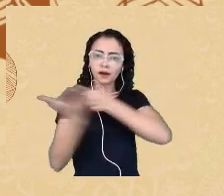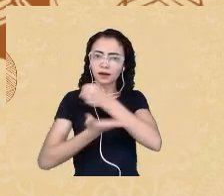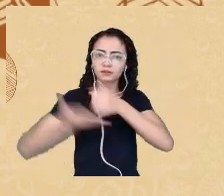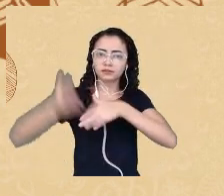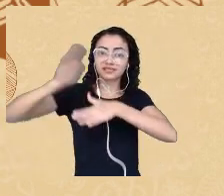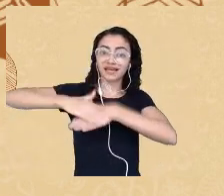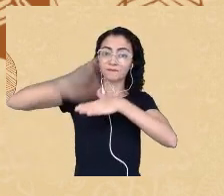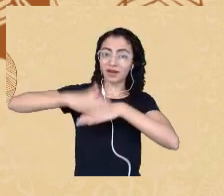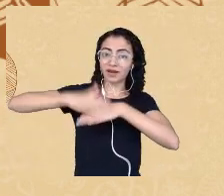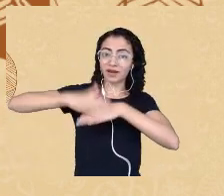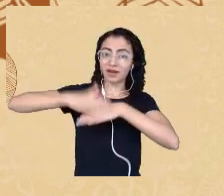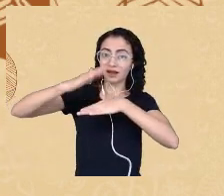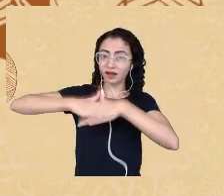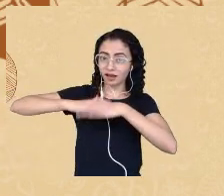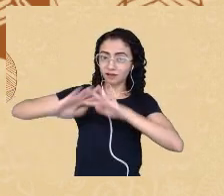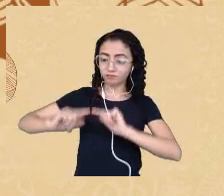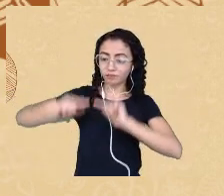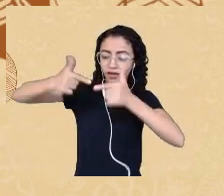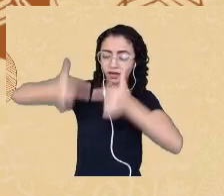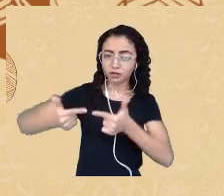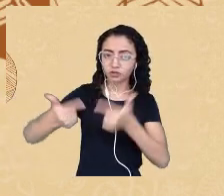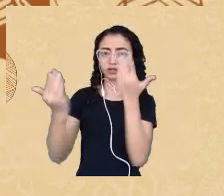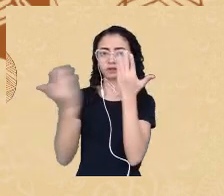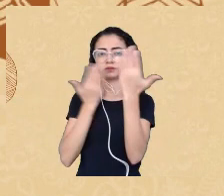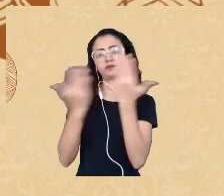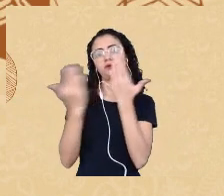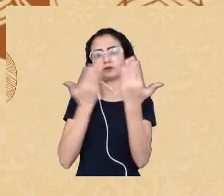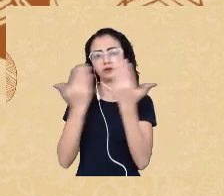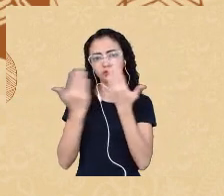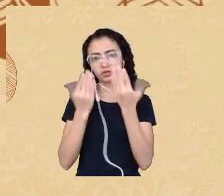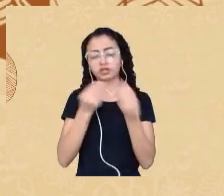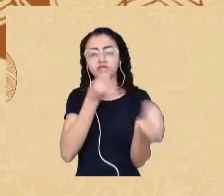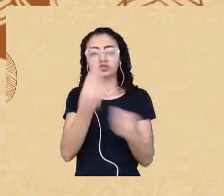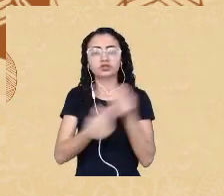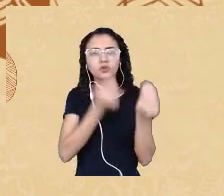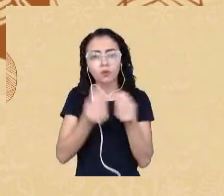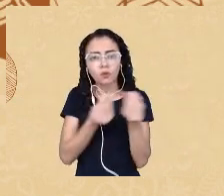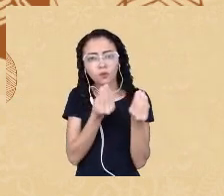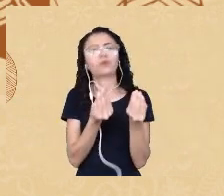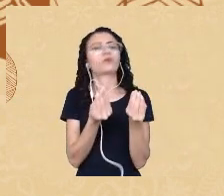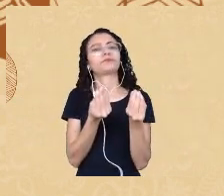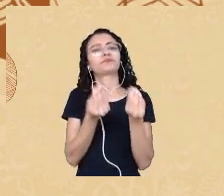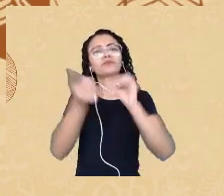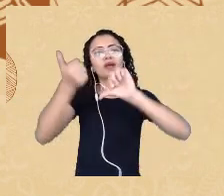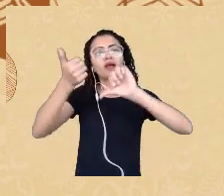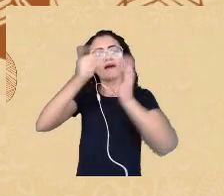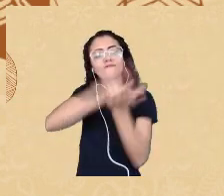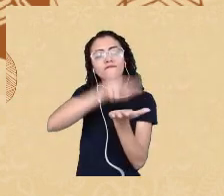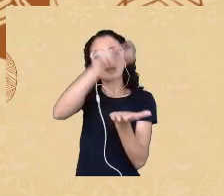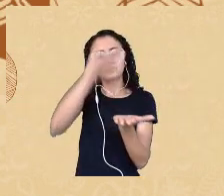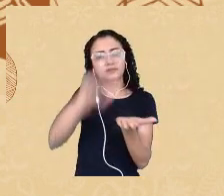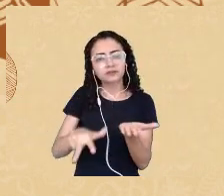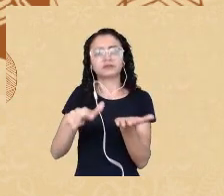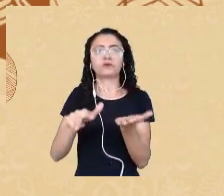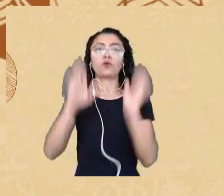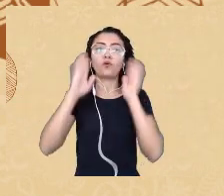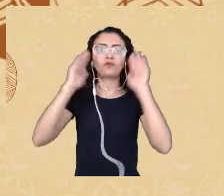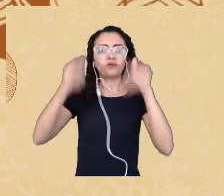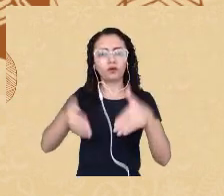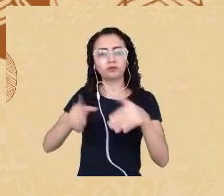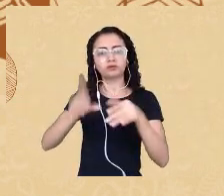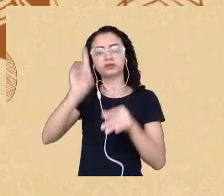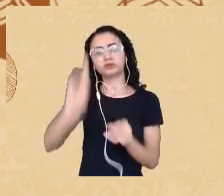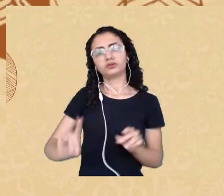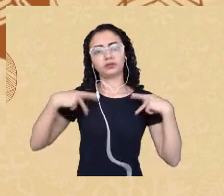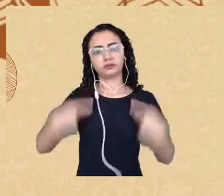assim, alinhadas aos critérios de reconhecimento e validação a partir dos direitos humanos. Essas duas décadas,